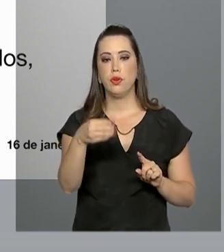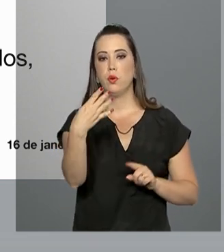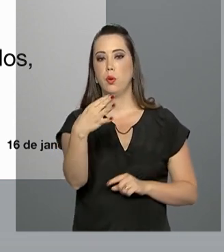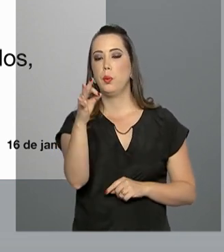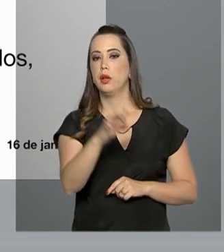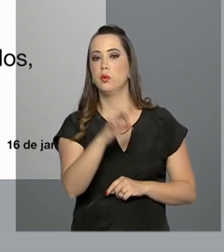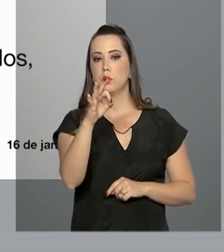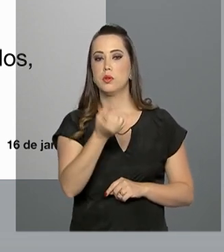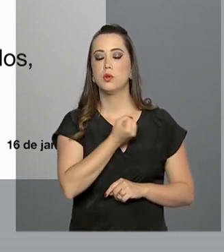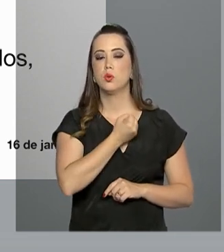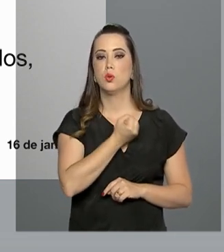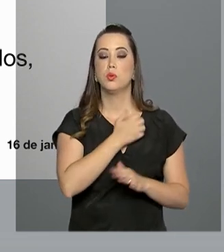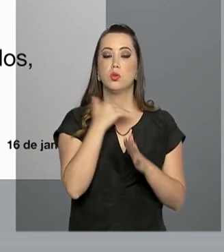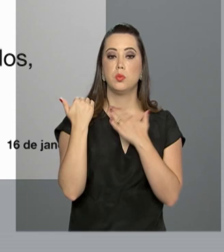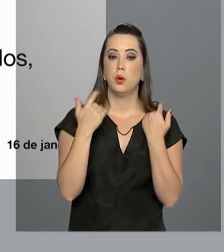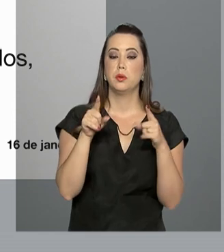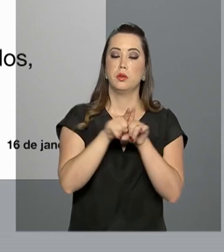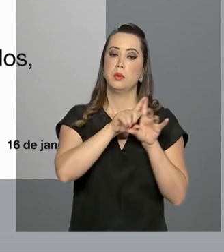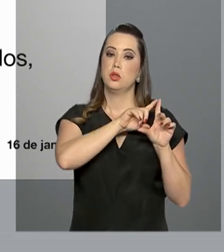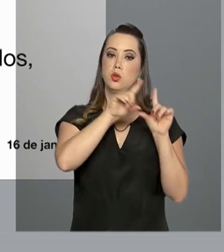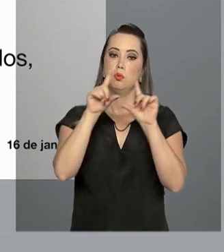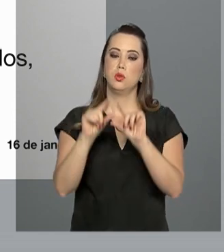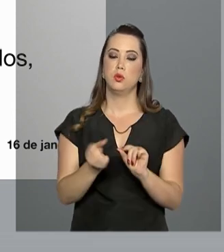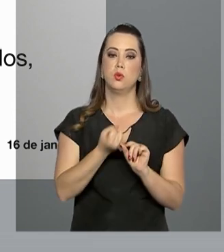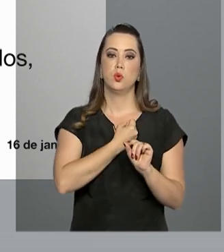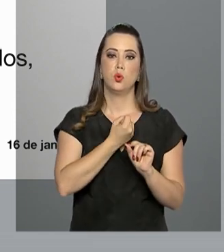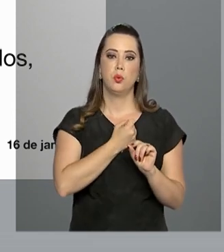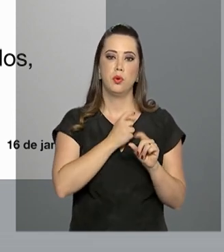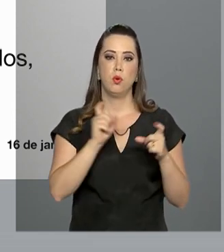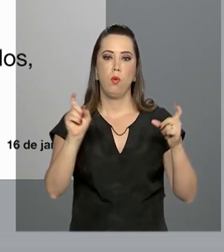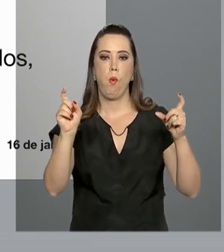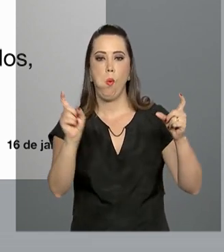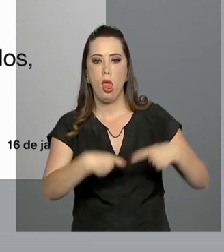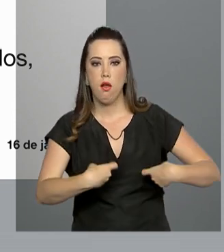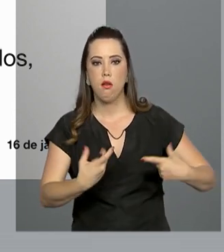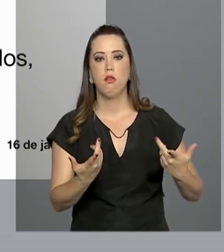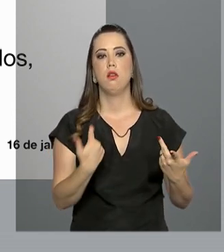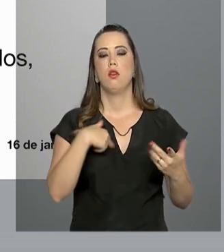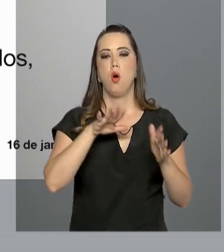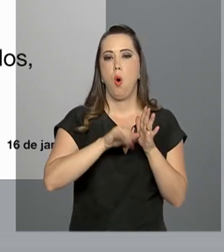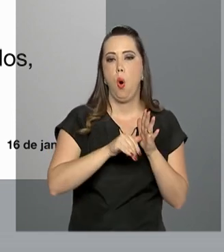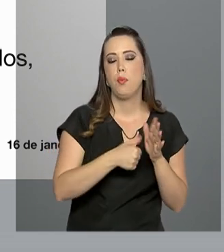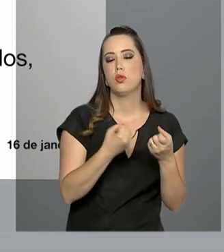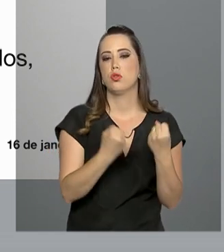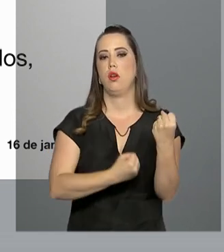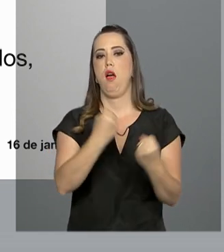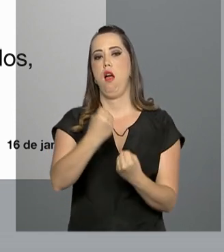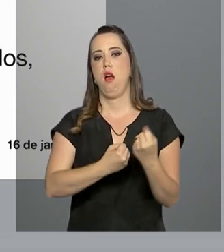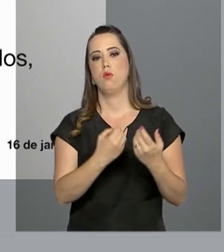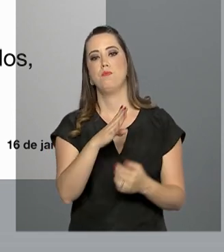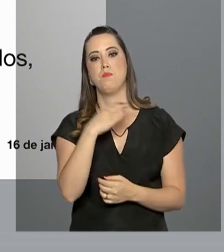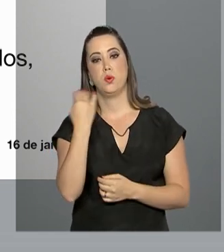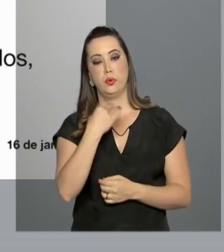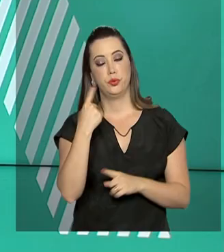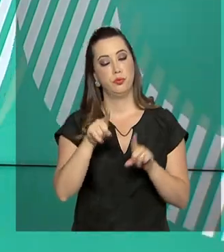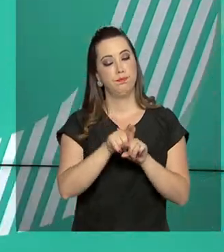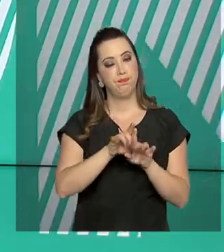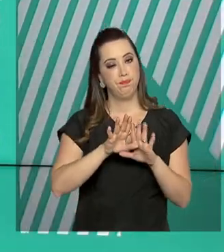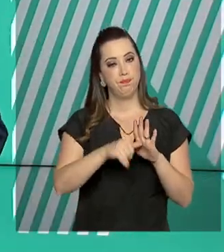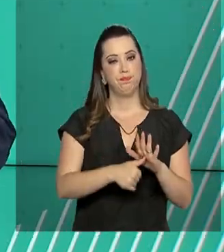de homicídios. Também caíram os índices de estupros, furtos de veículos, latrocínio e roubos.